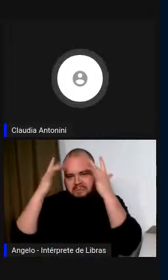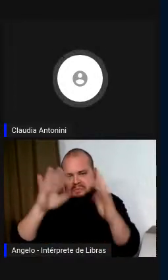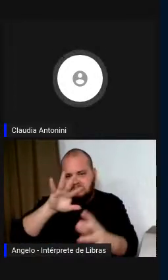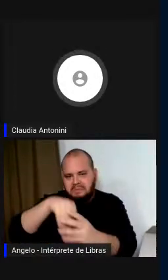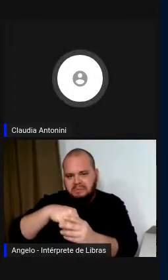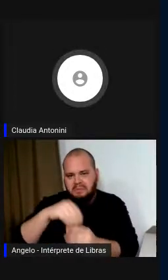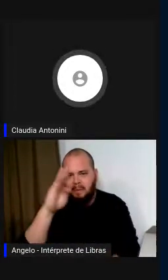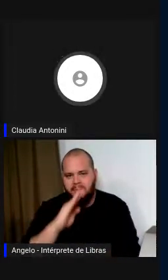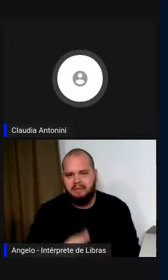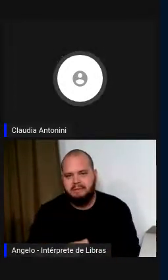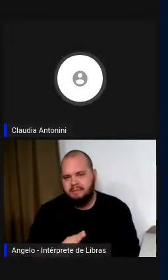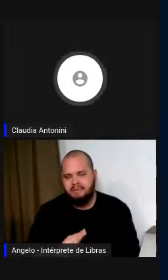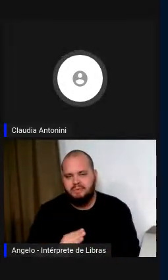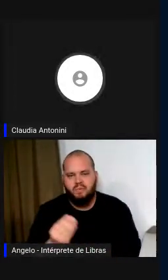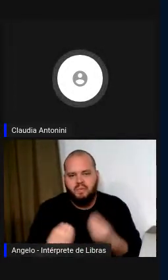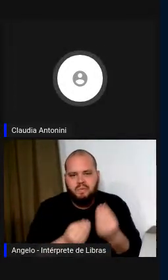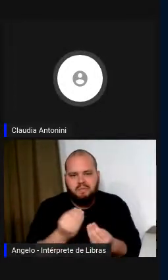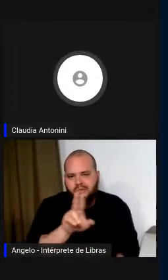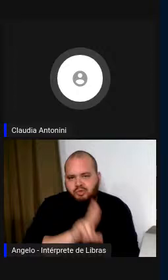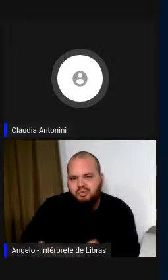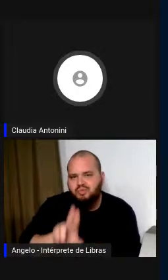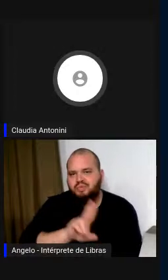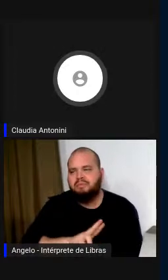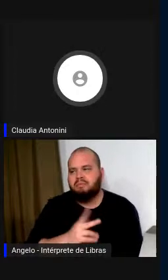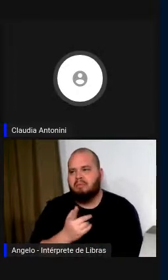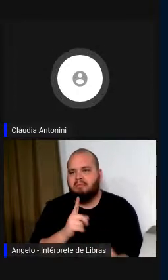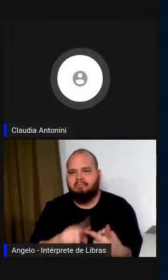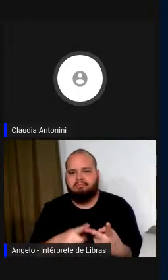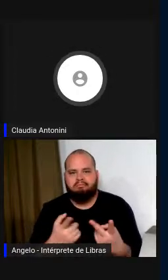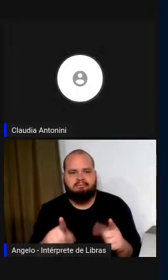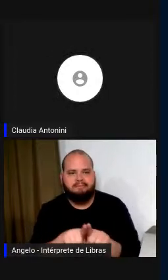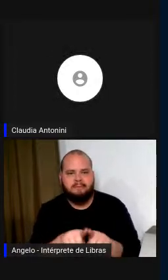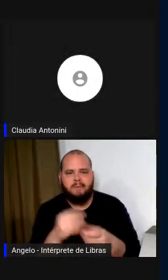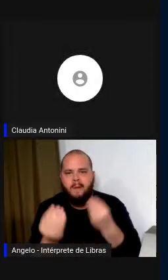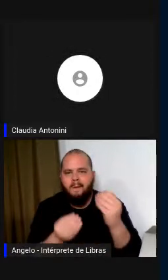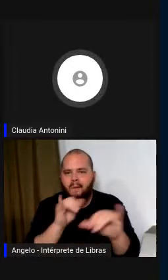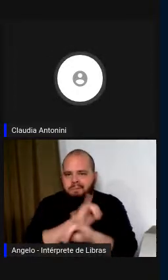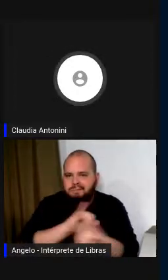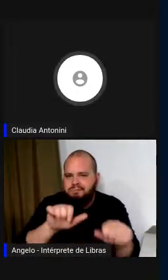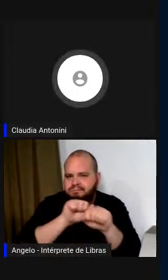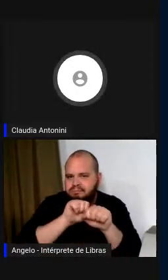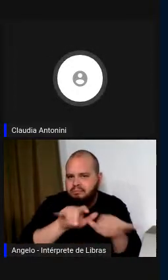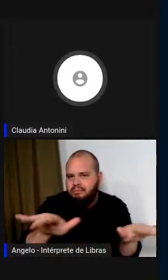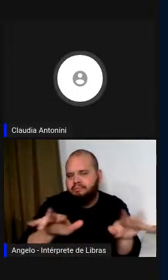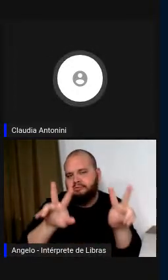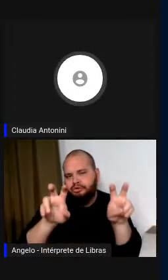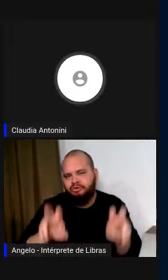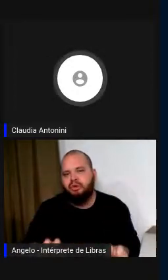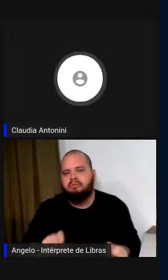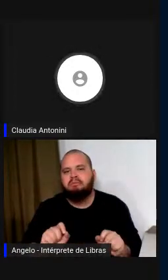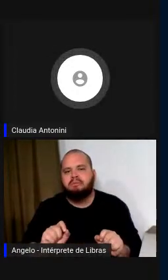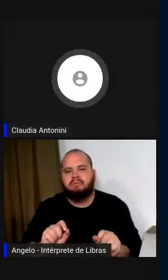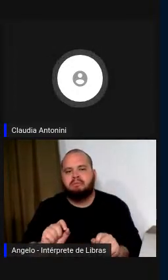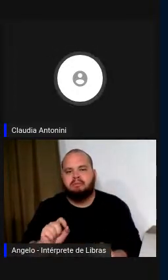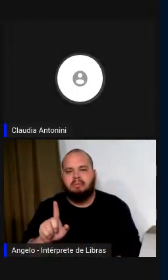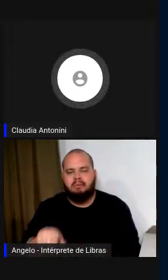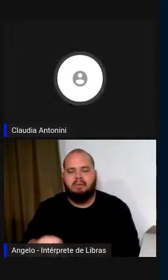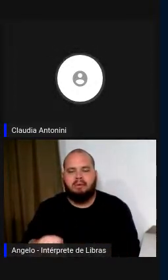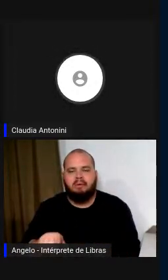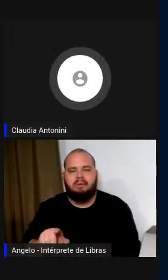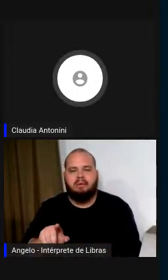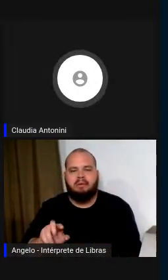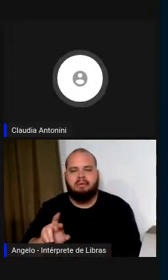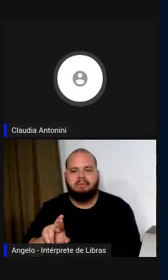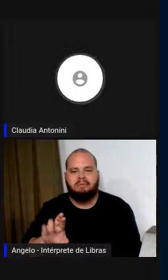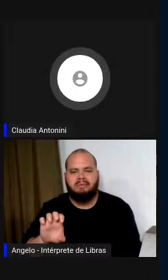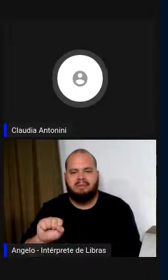se faça uso, por exemplo, e quanto seja difundida a função do re-speaker, aquele que